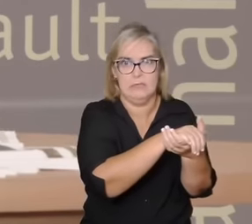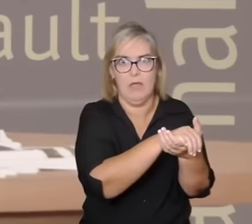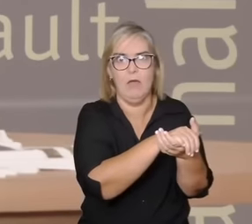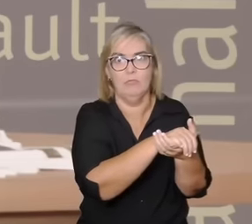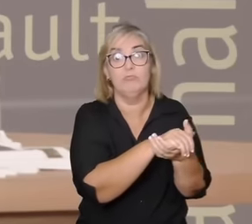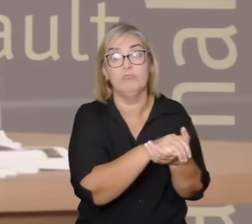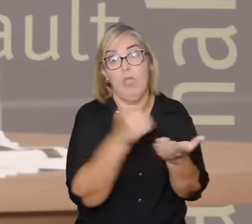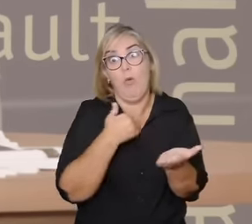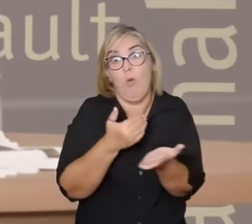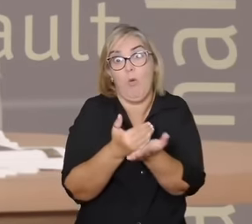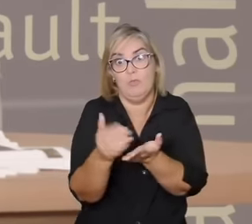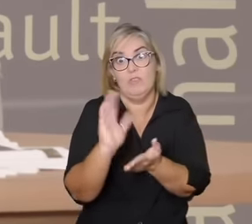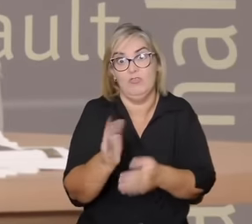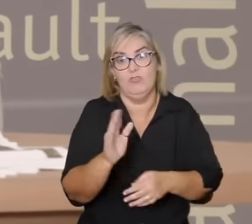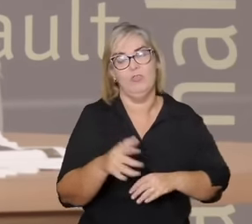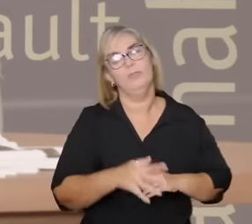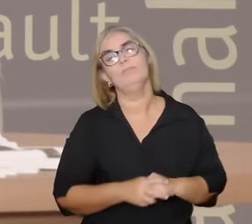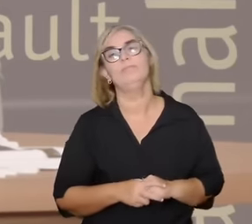entrevistas